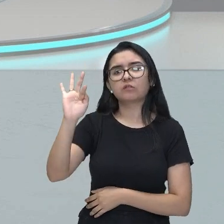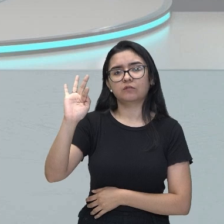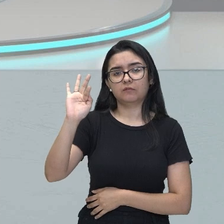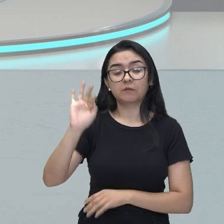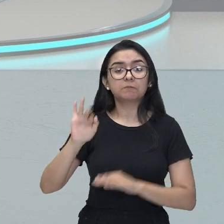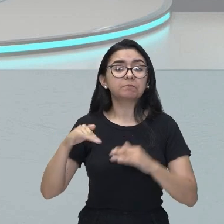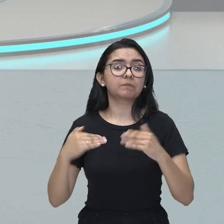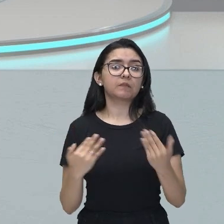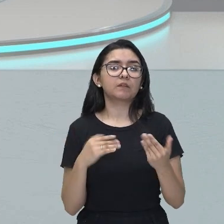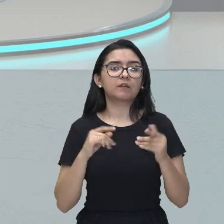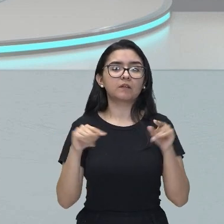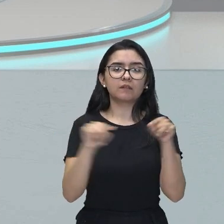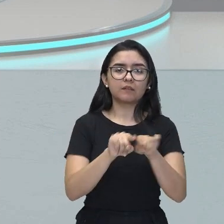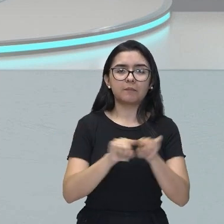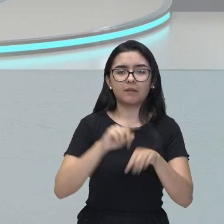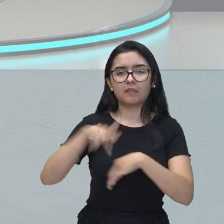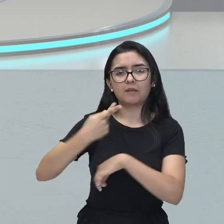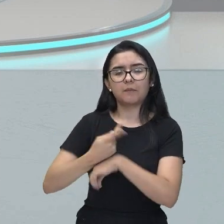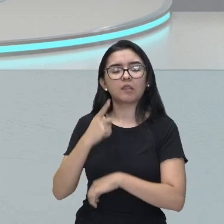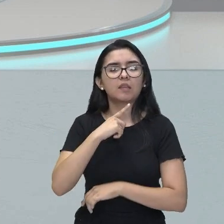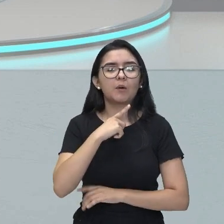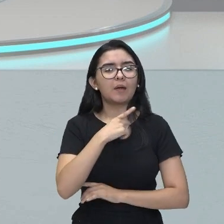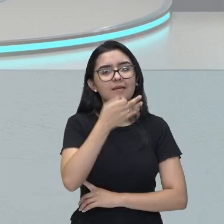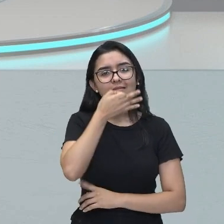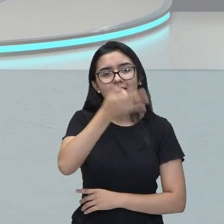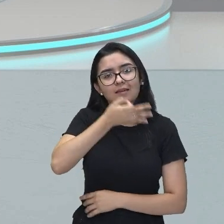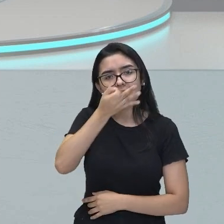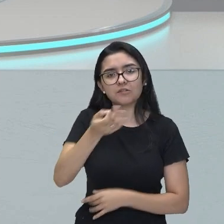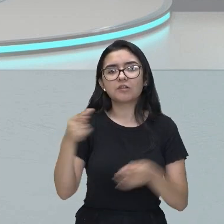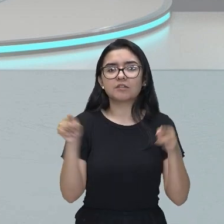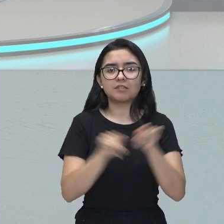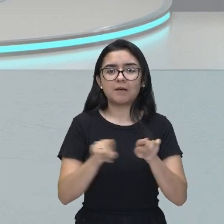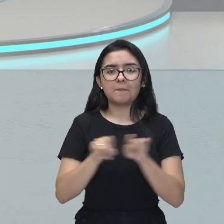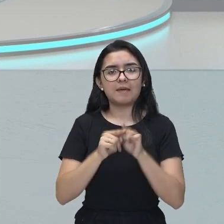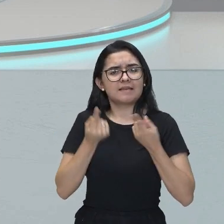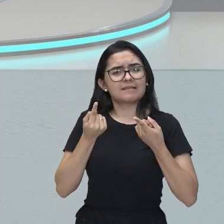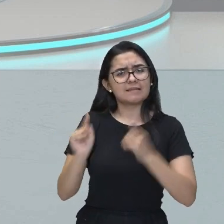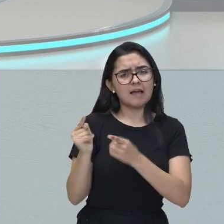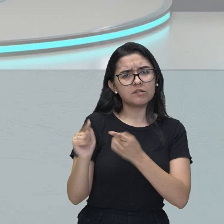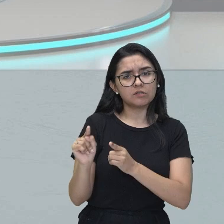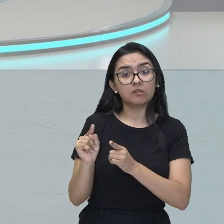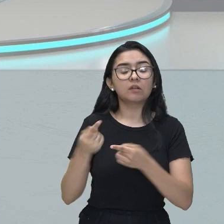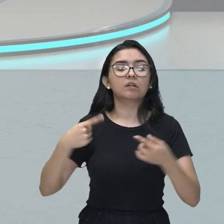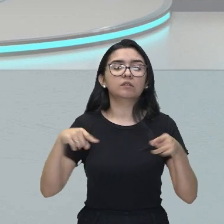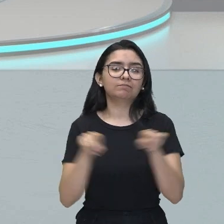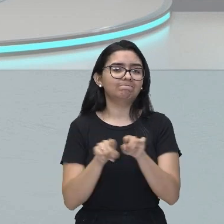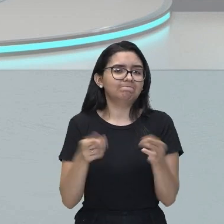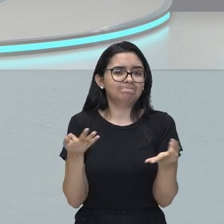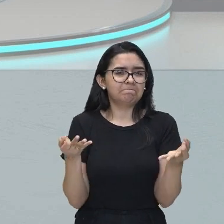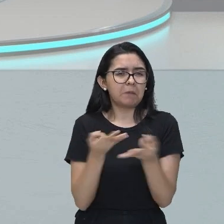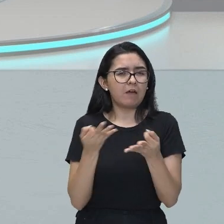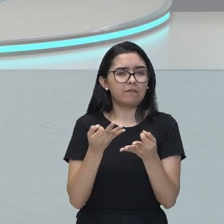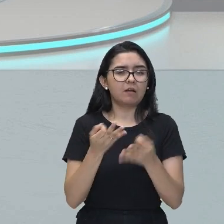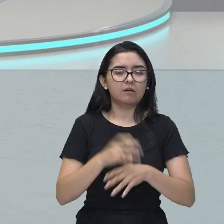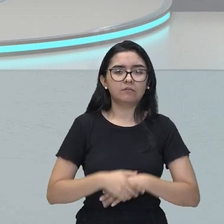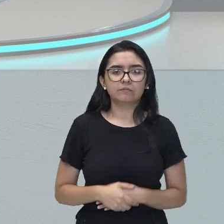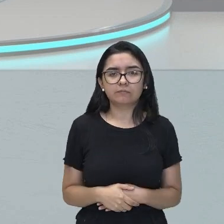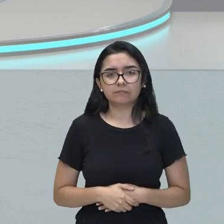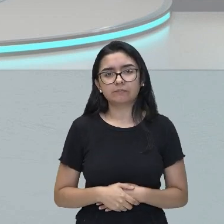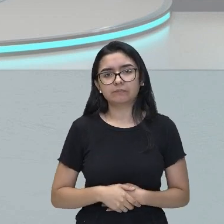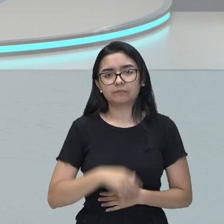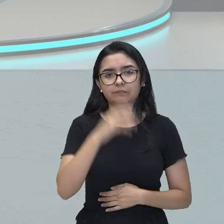Sem contar que depois ele também tem a crítica e tem a sátira. Perfeito, ele é perfeito.